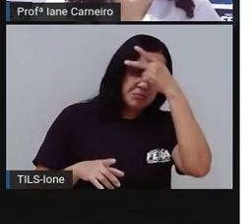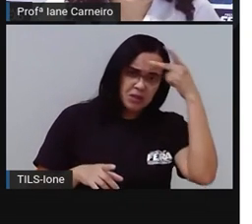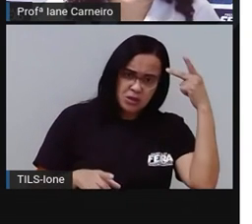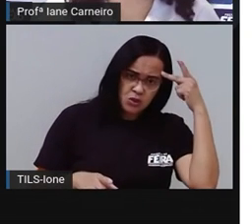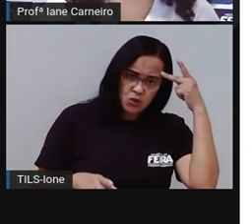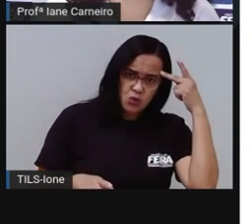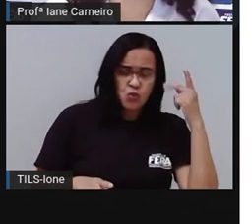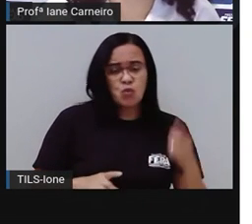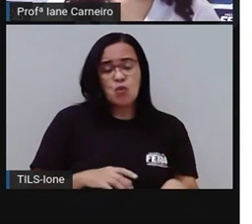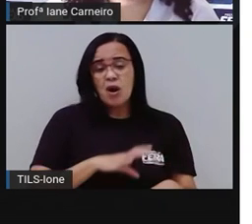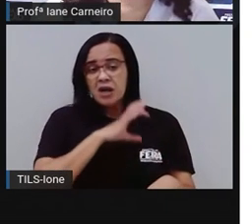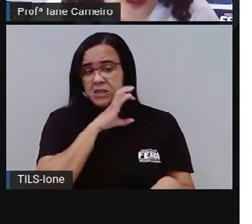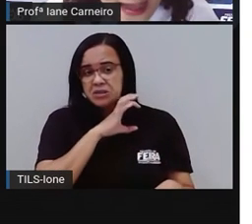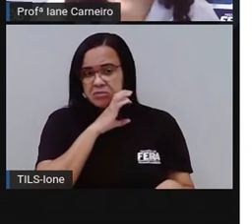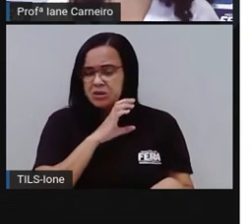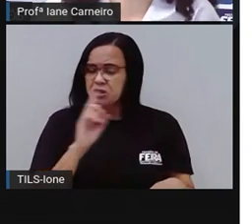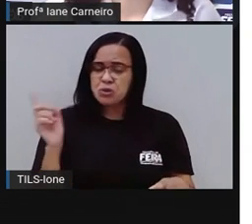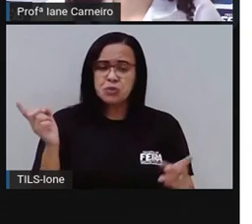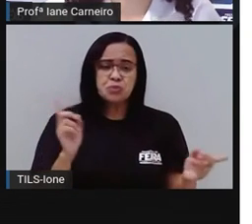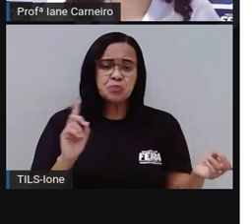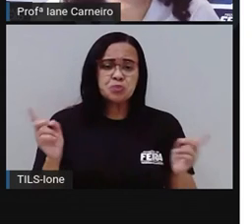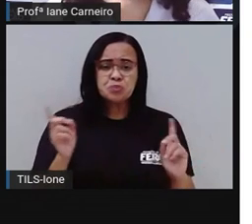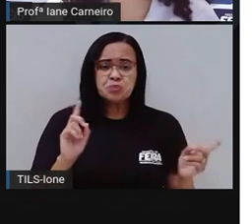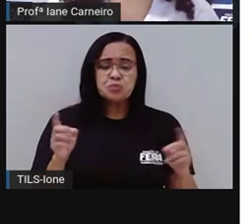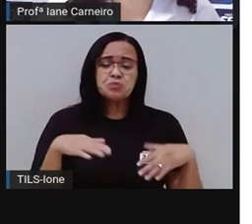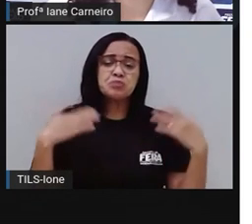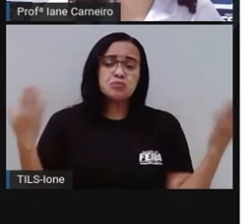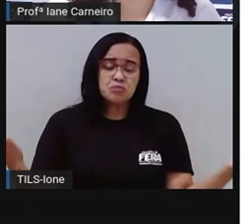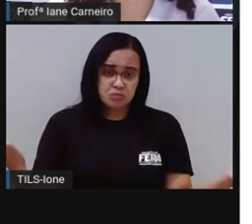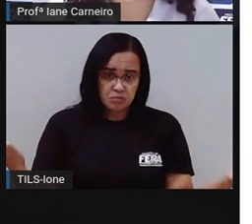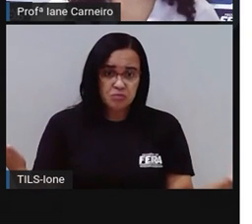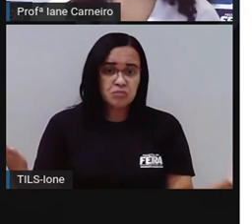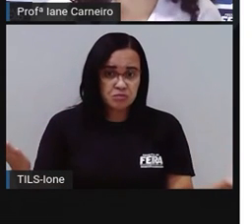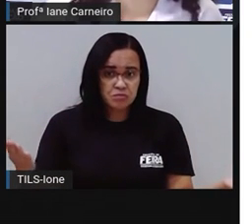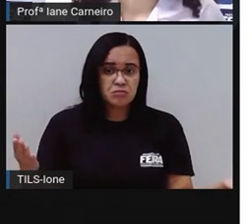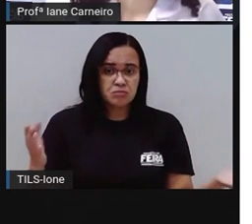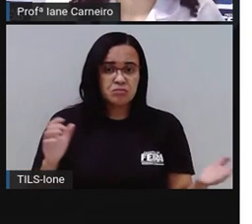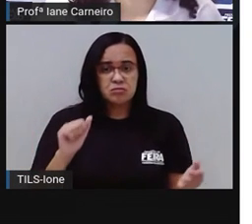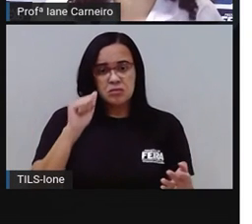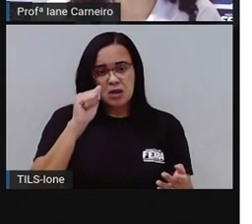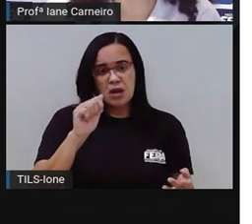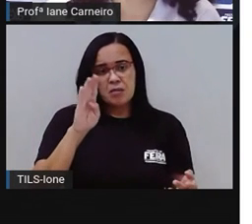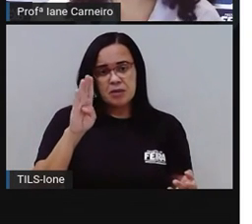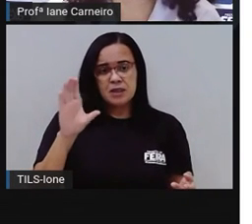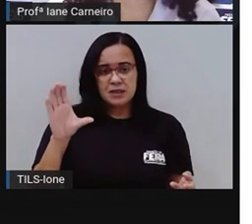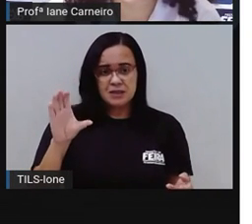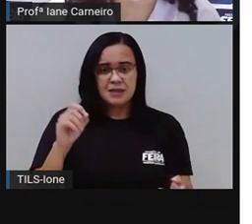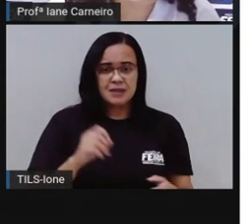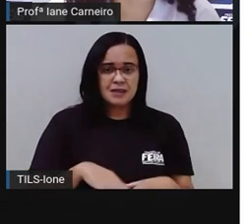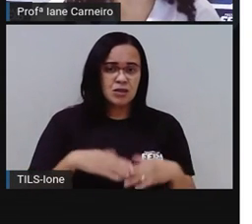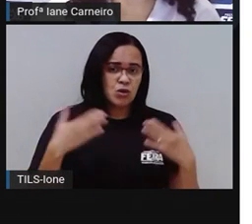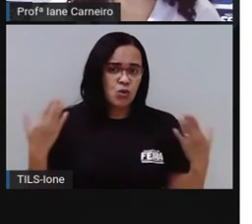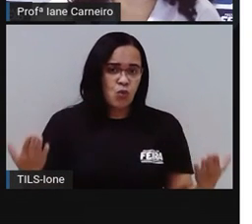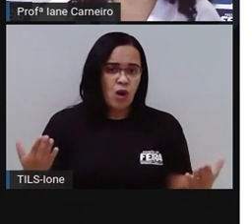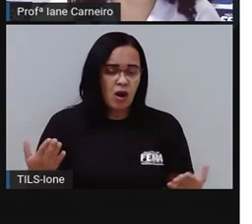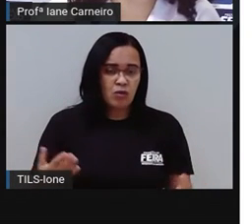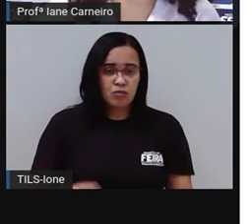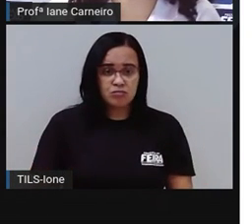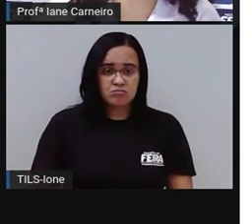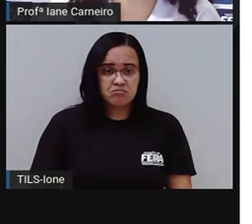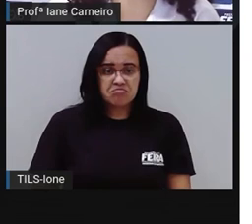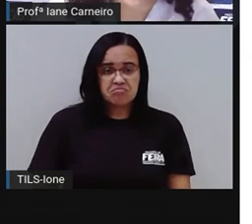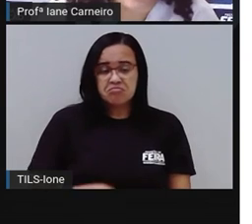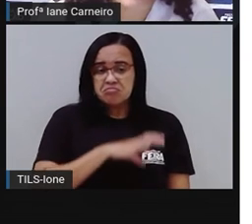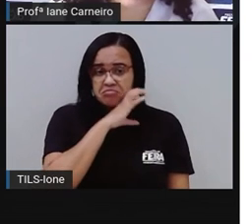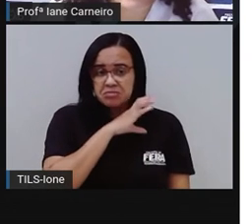tem dente. O alho tem dente, o vampiro também, o morcego também. Mas, ó, não é bicho e não é gente.